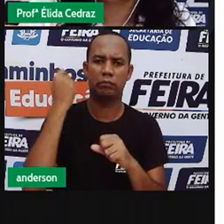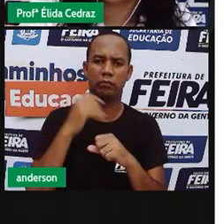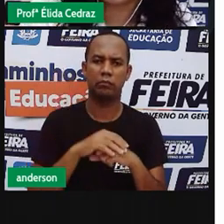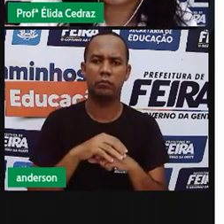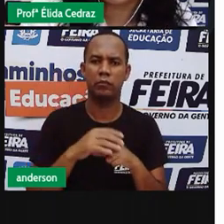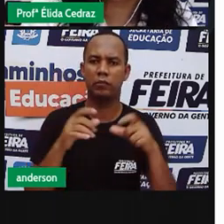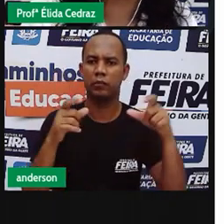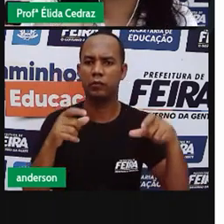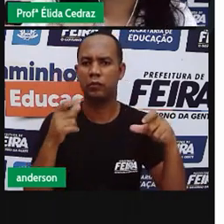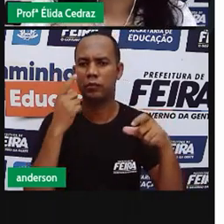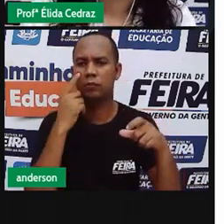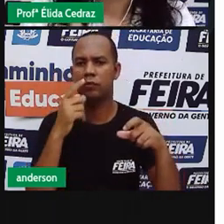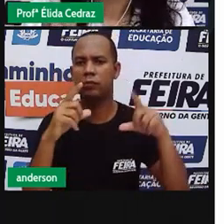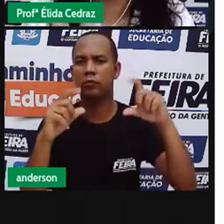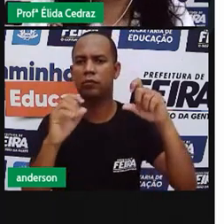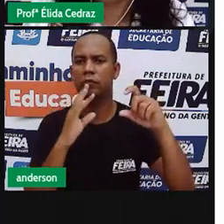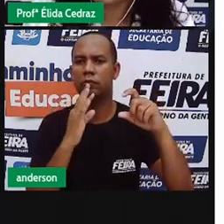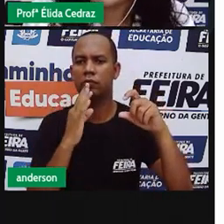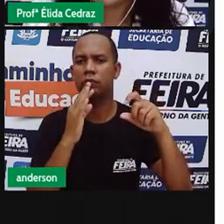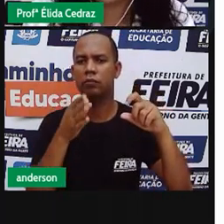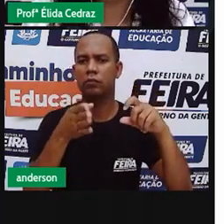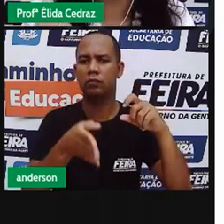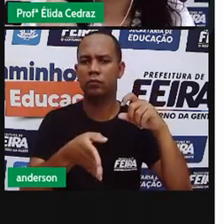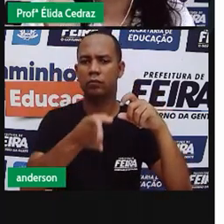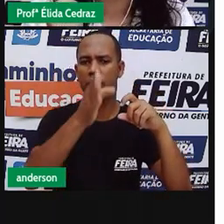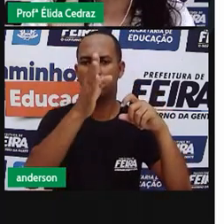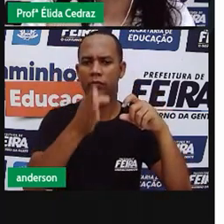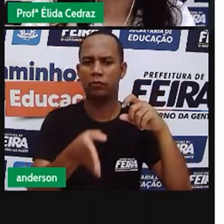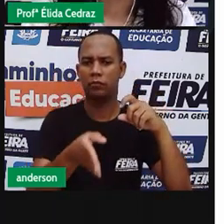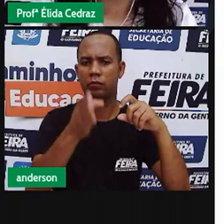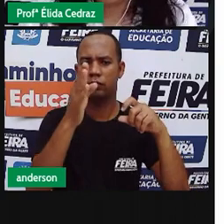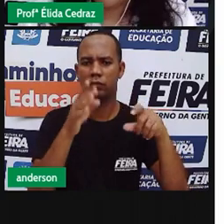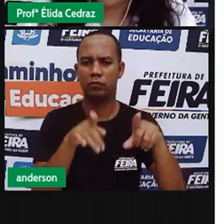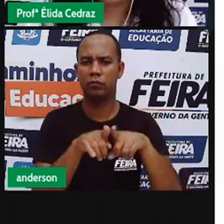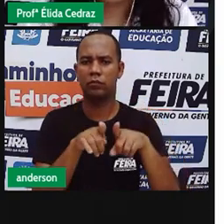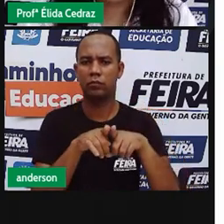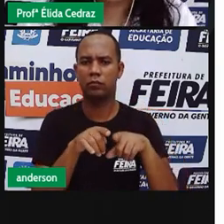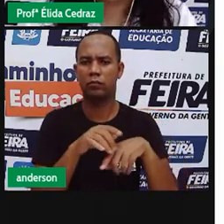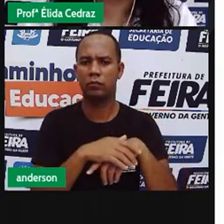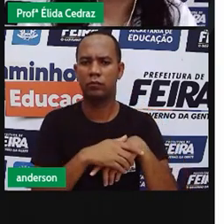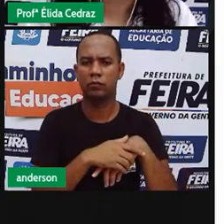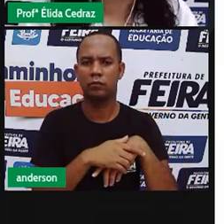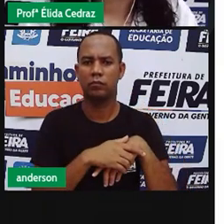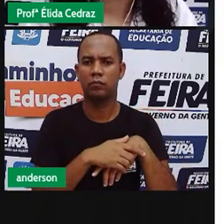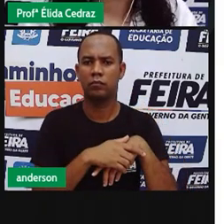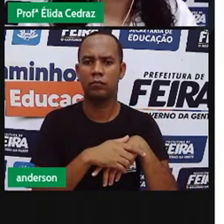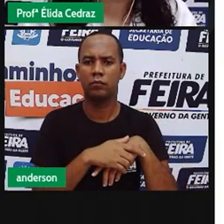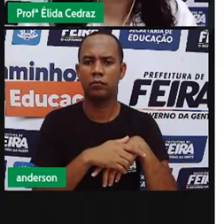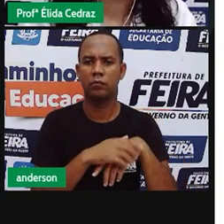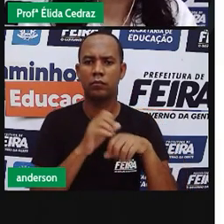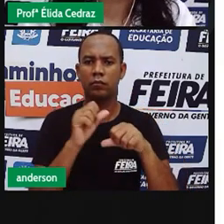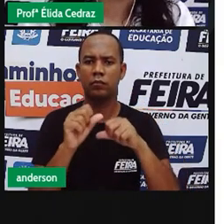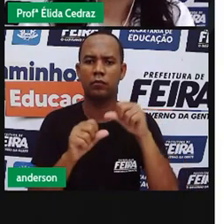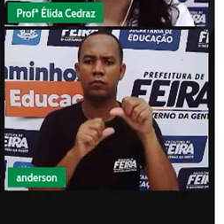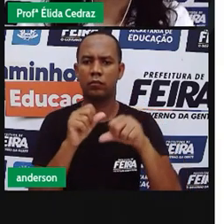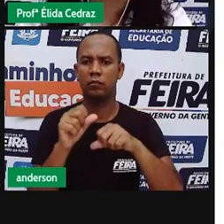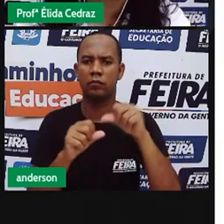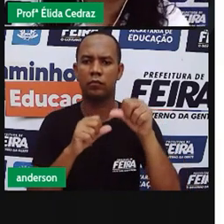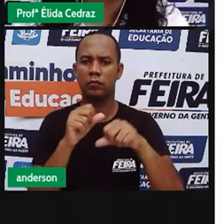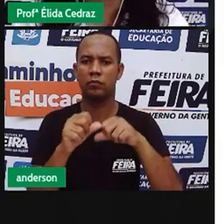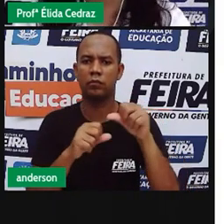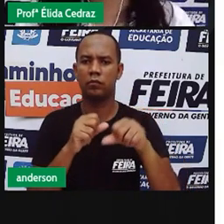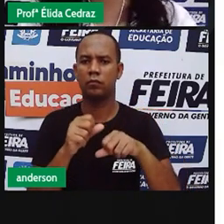o mercado de arte, a Rua Sala de Barbosa. E olha só quantas mudanças ela passou.